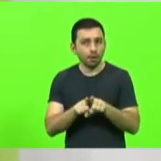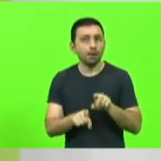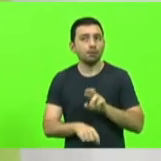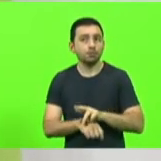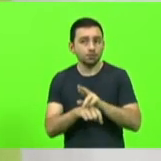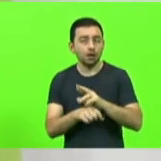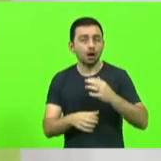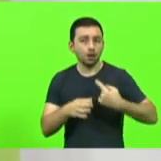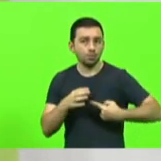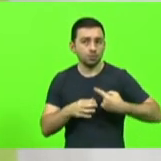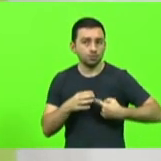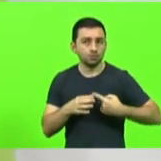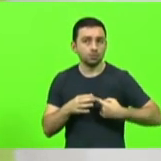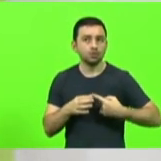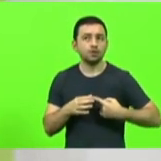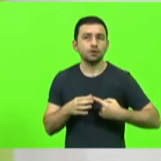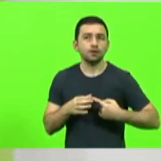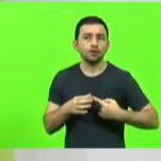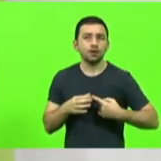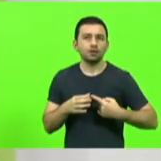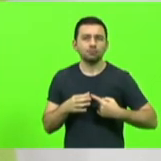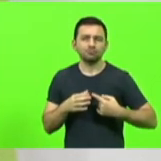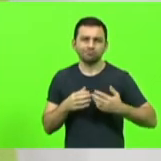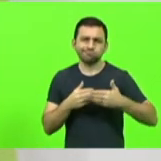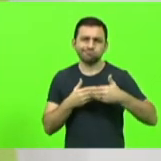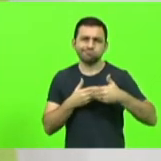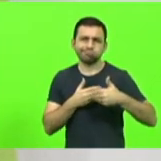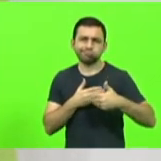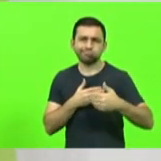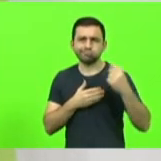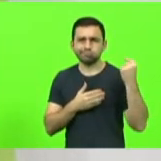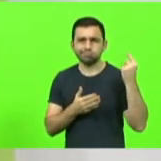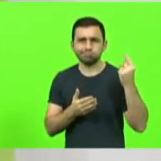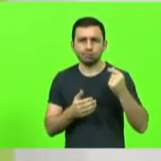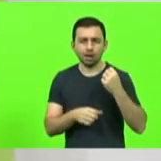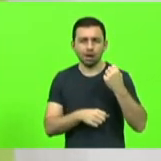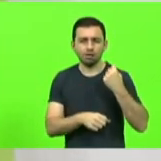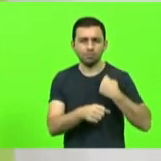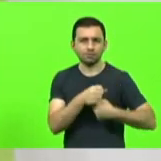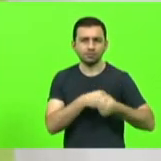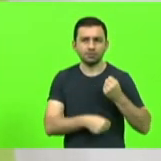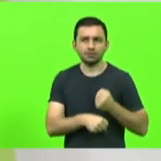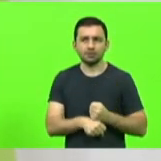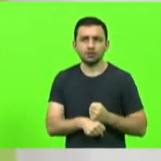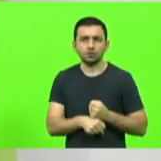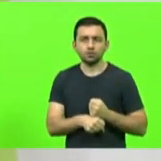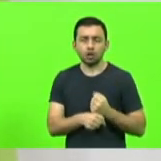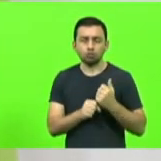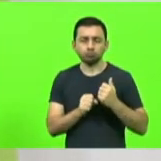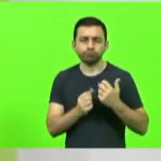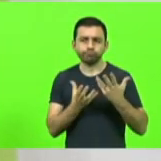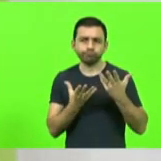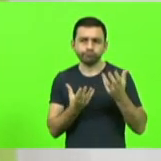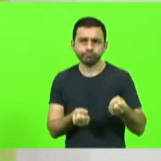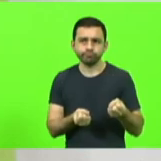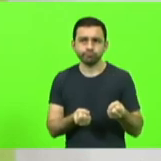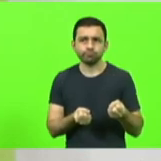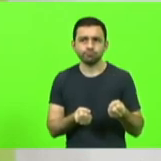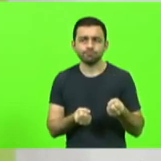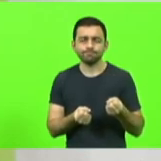comissão que desde longa data desde o ano passado já assumiu esse